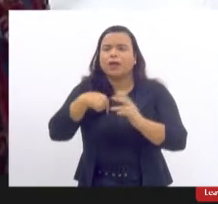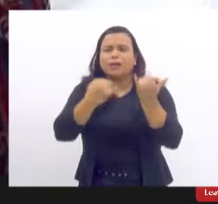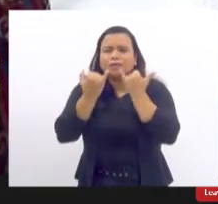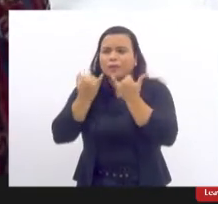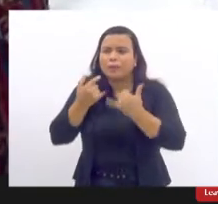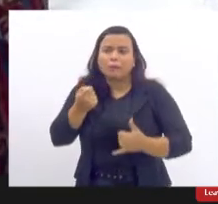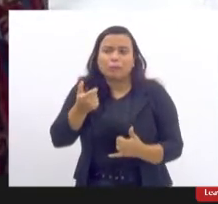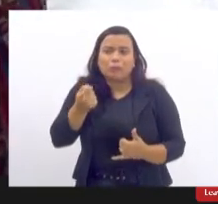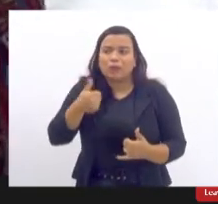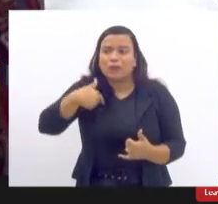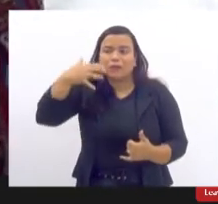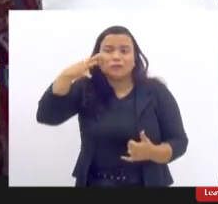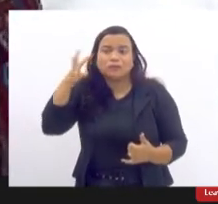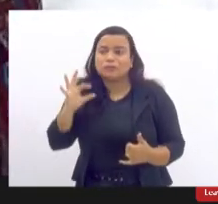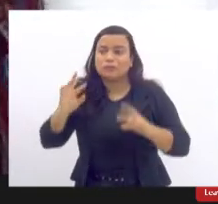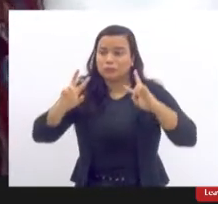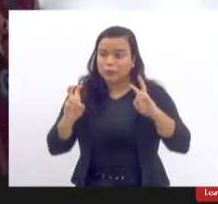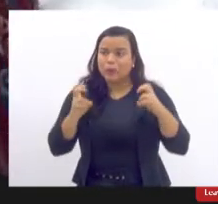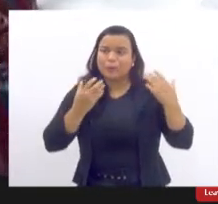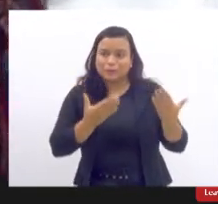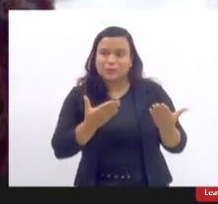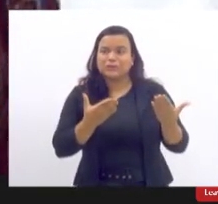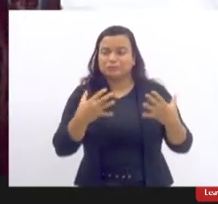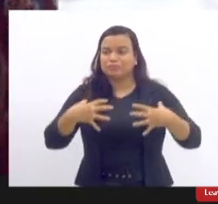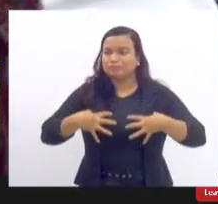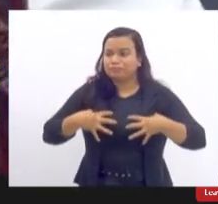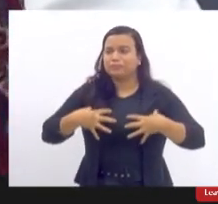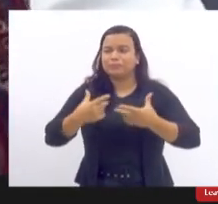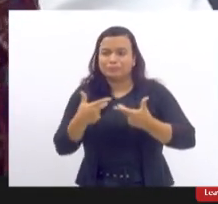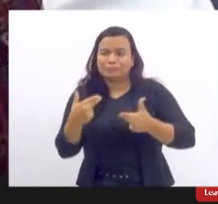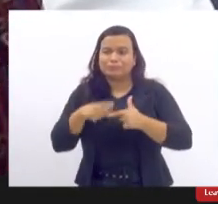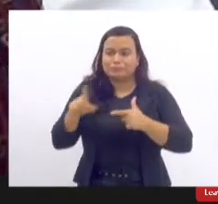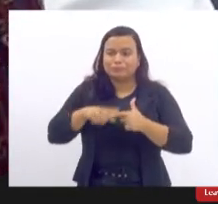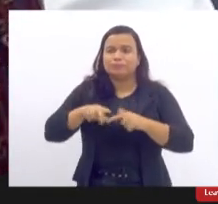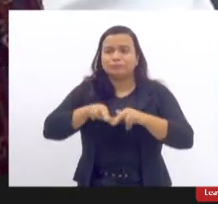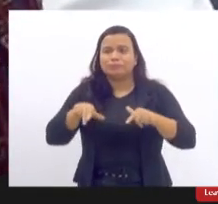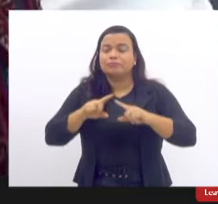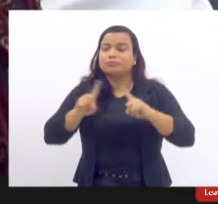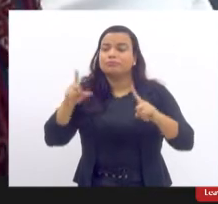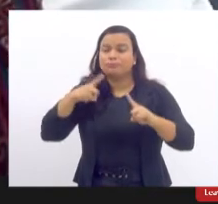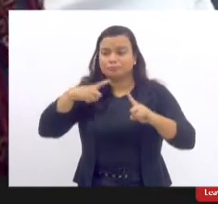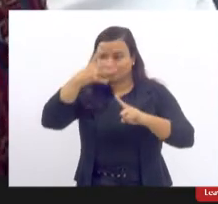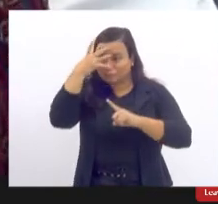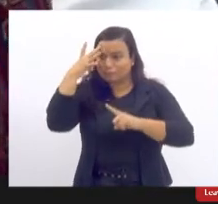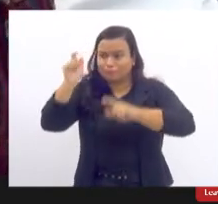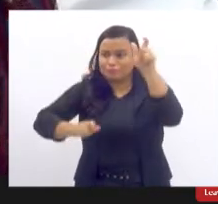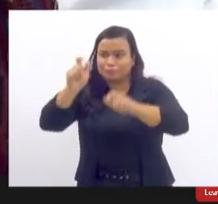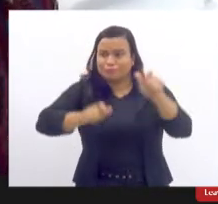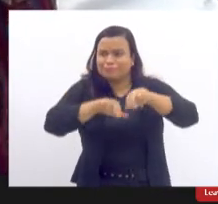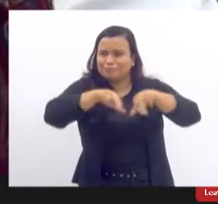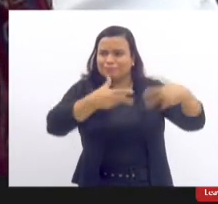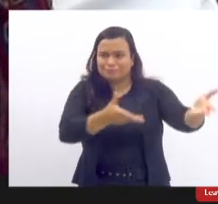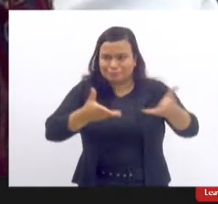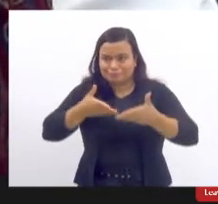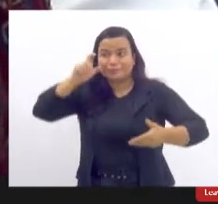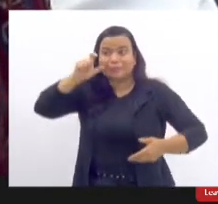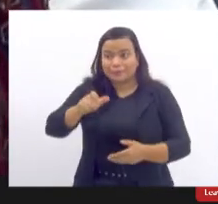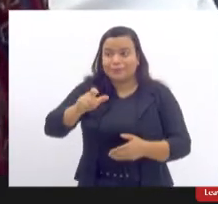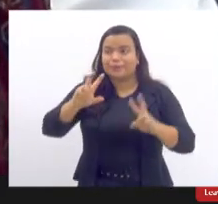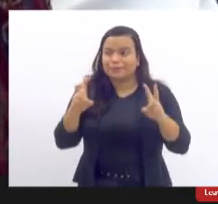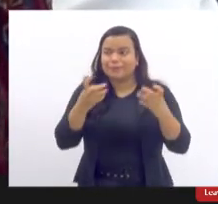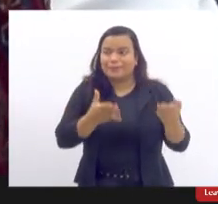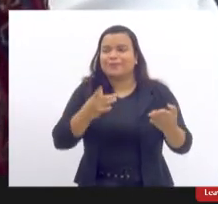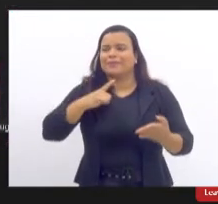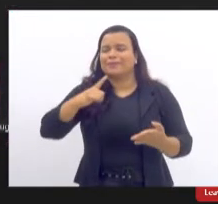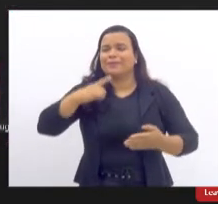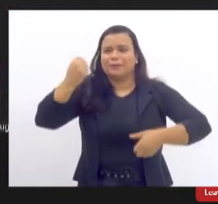realmente pouca. Bem, nós temos várias pessoas que nós convidamos que se interessam por esse tema.